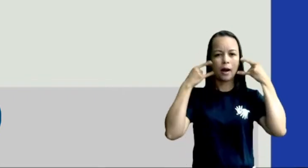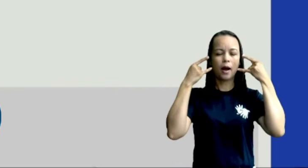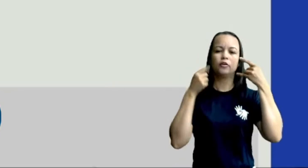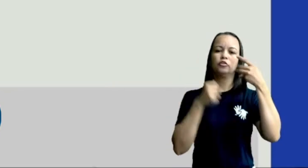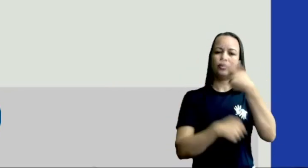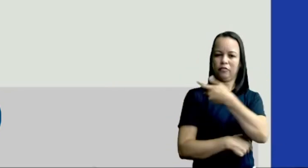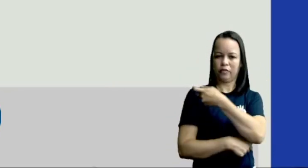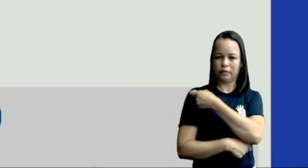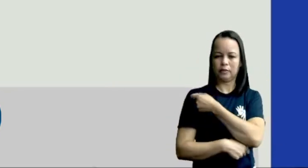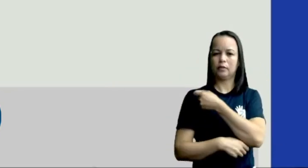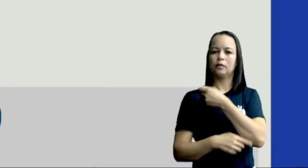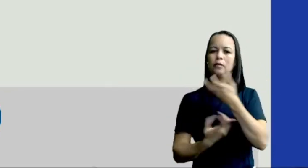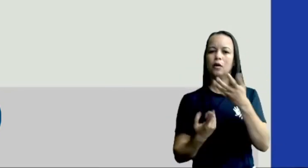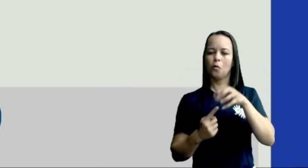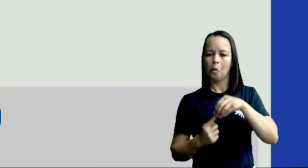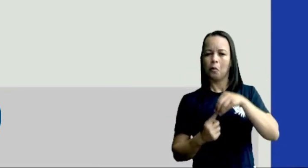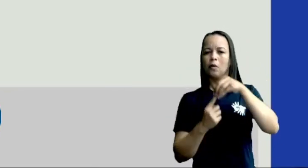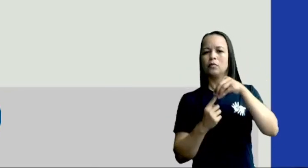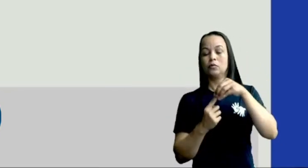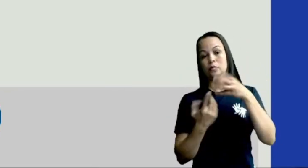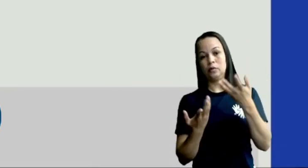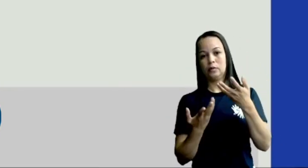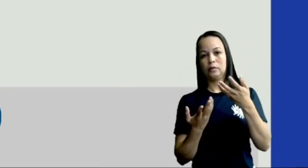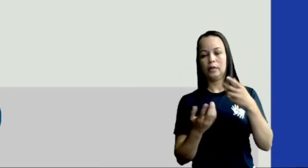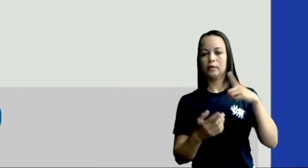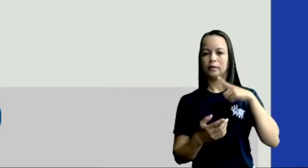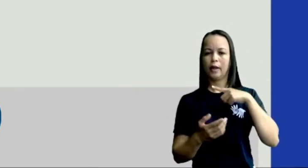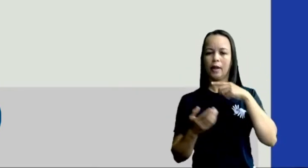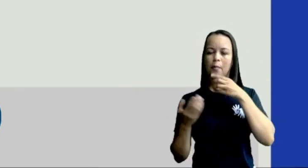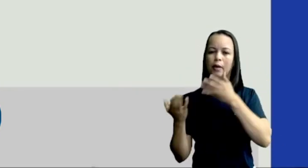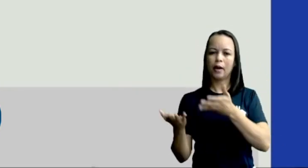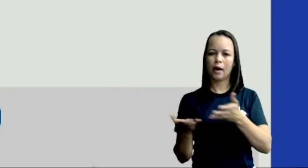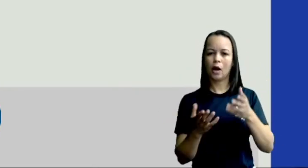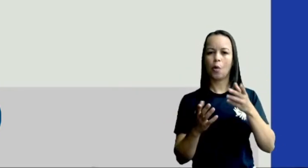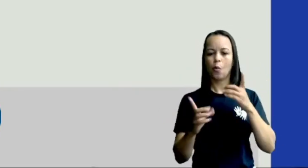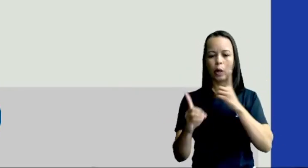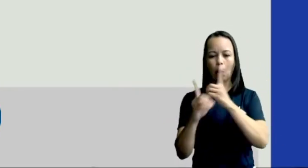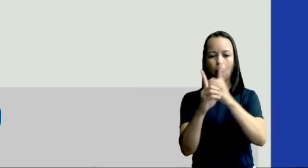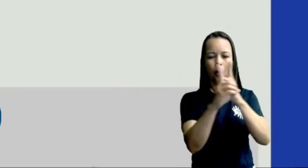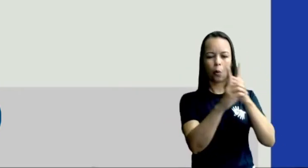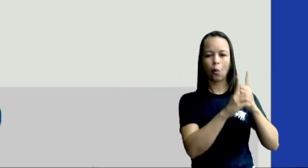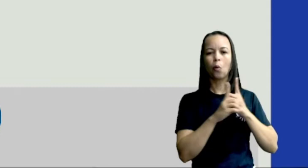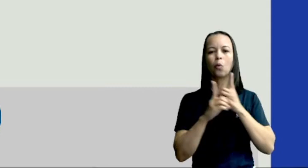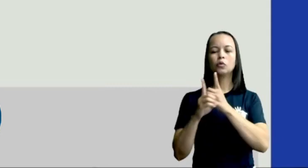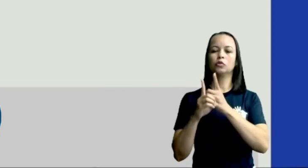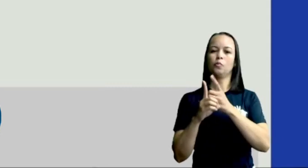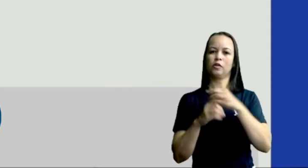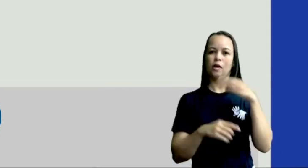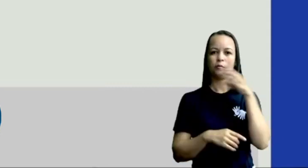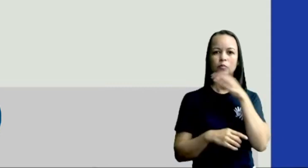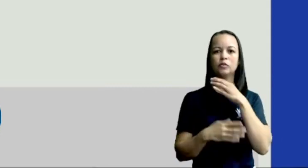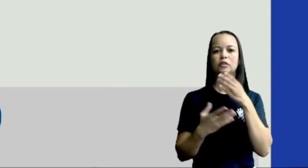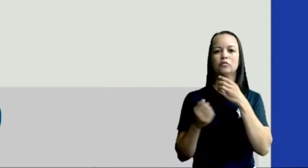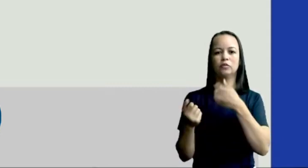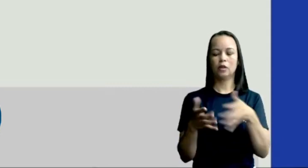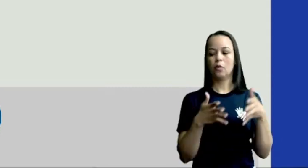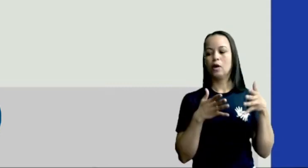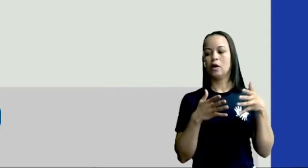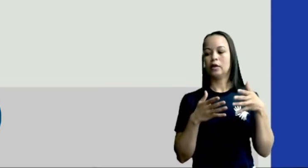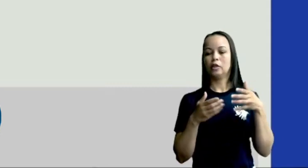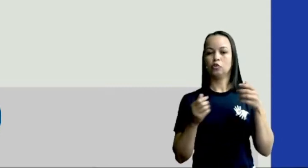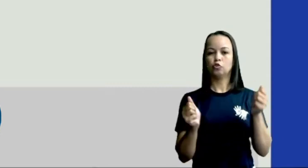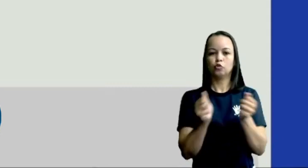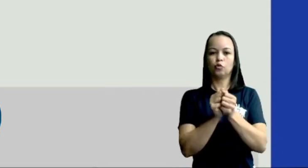para esse reencontro. Mas para que a gente possa fazer esse reencontro o mais rápido possível, eu estou aqui com Bruna